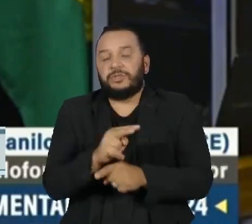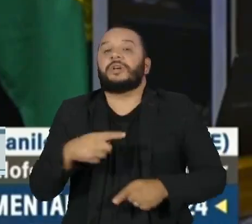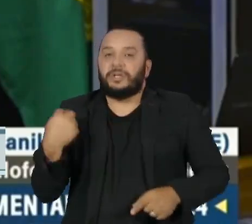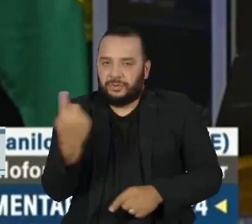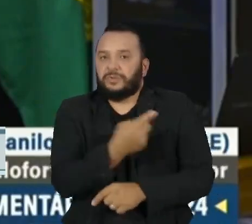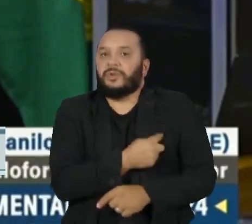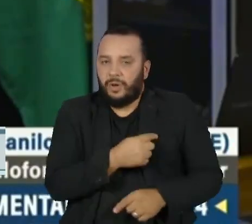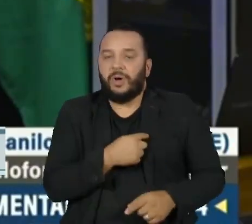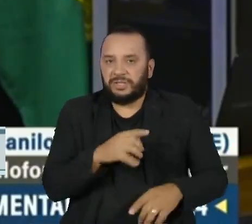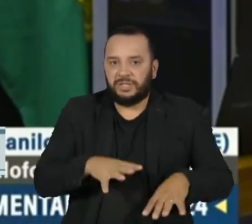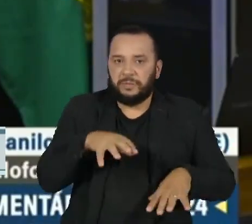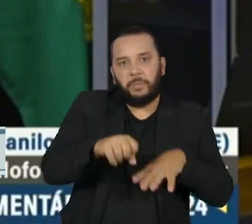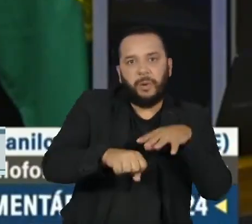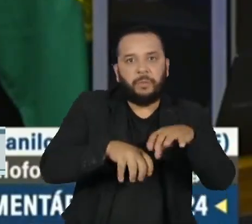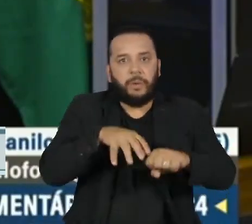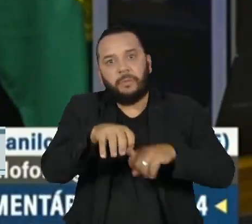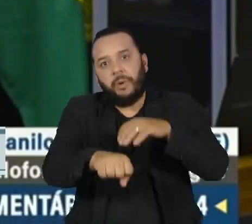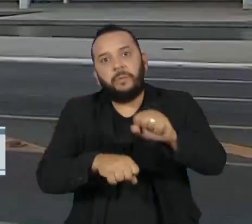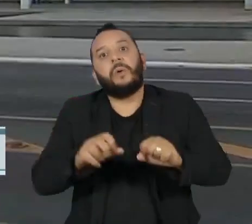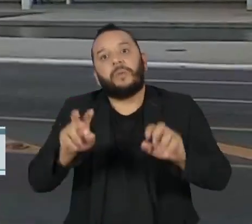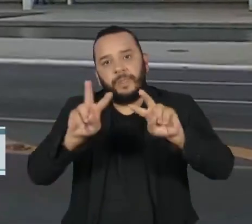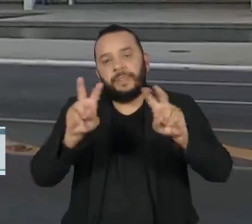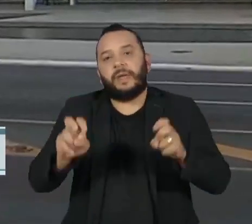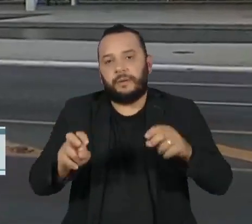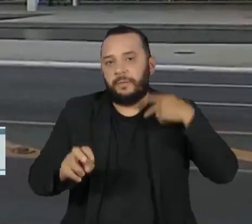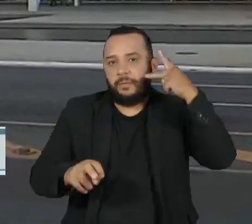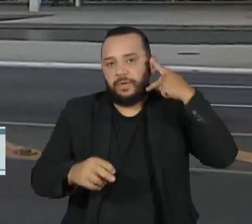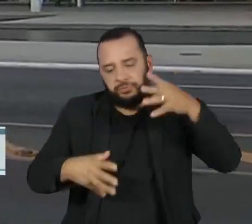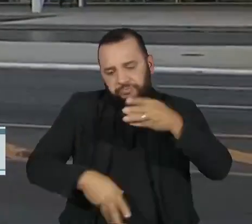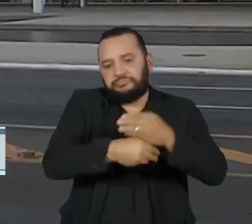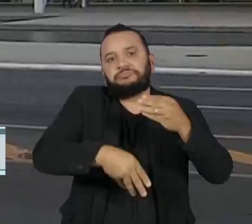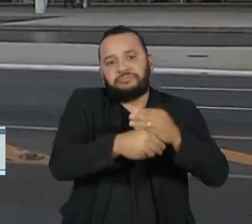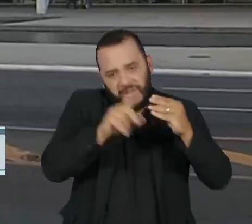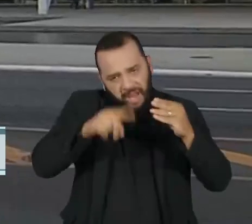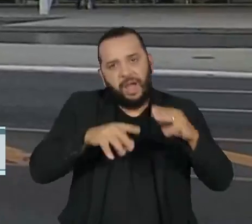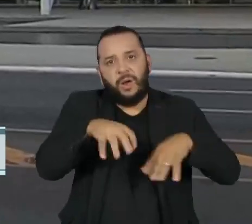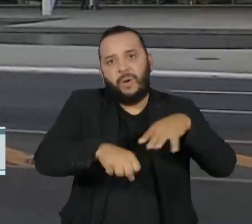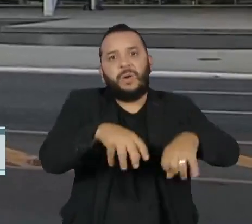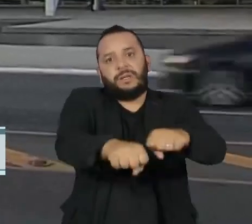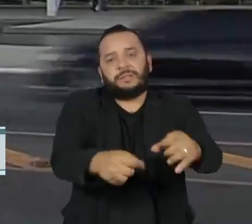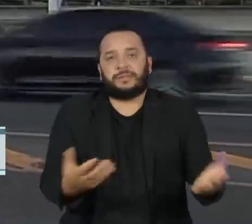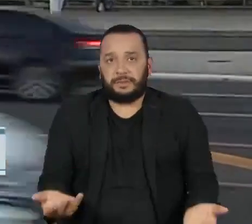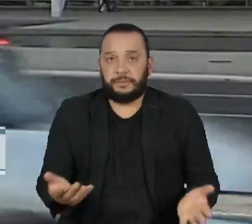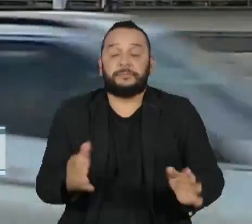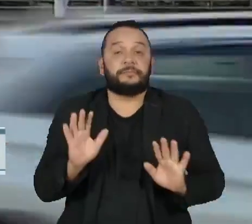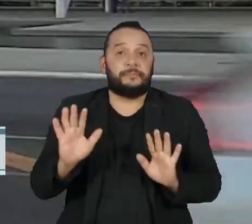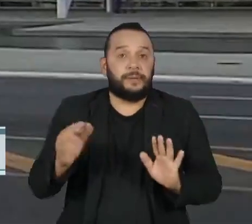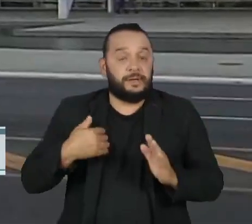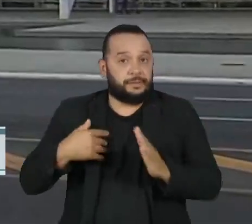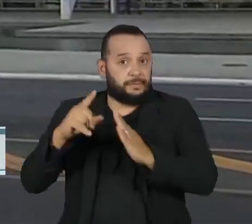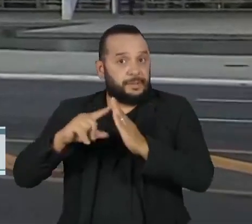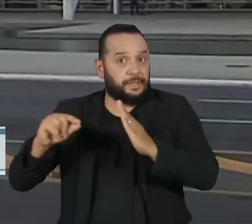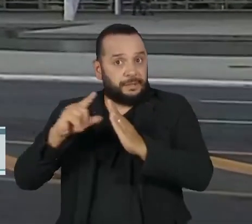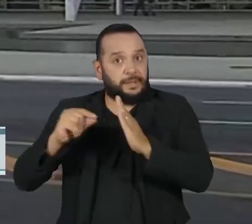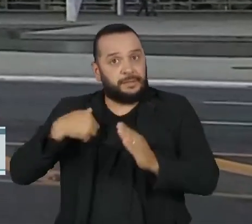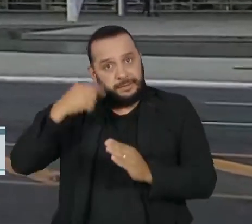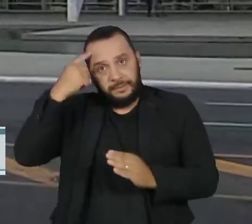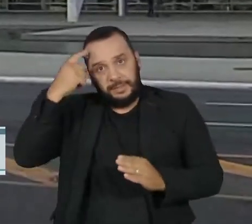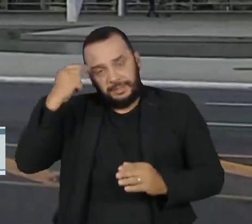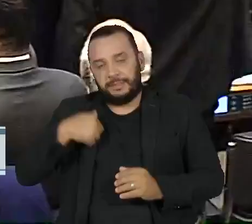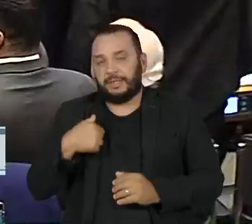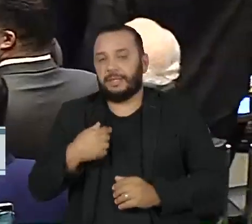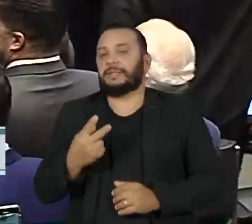conquistas com relação às emendas parlamentares. A expectativa de interlocutores do Planalto é de que esses dois